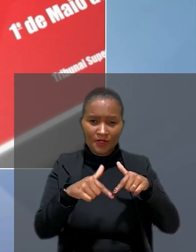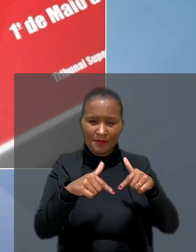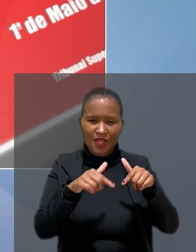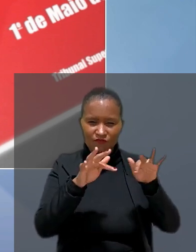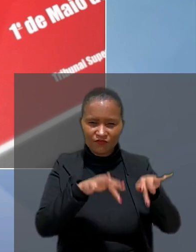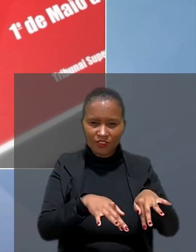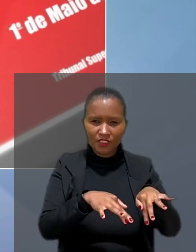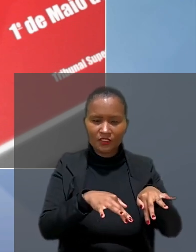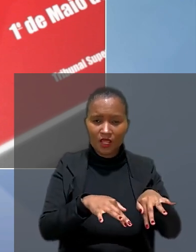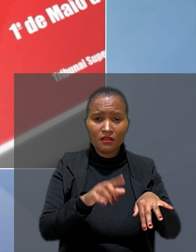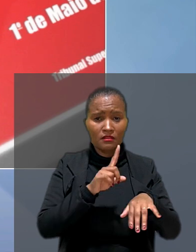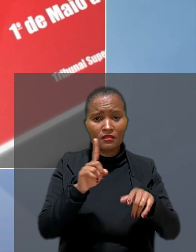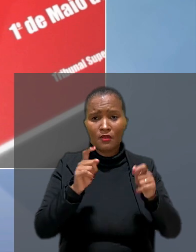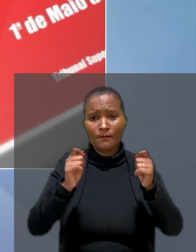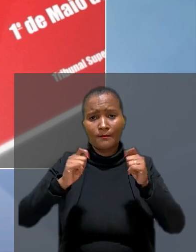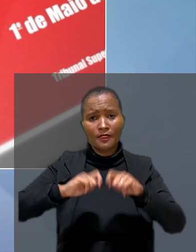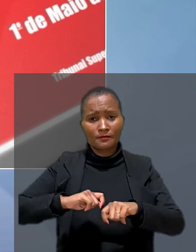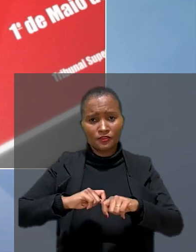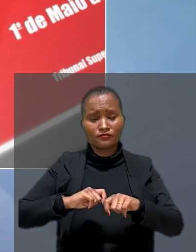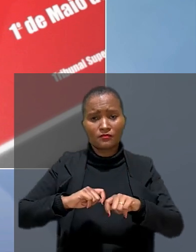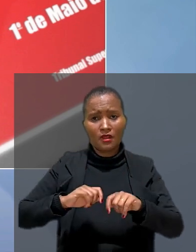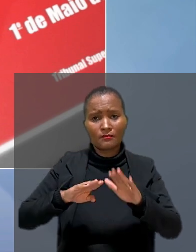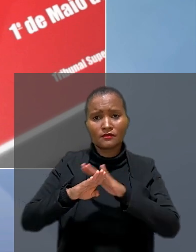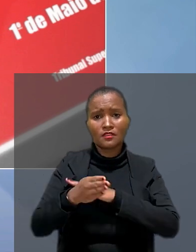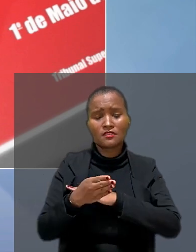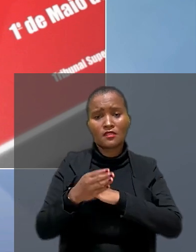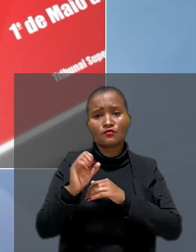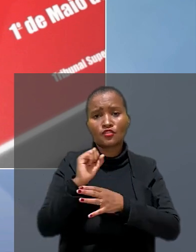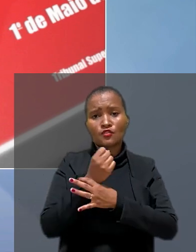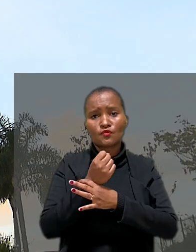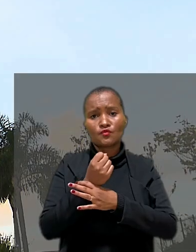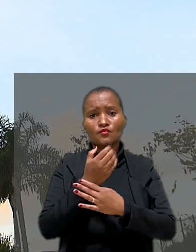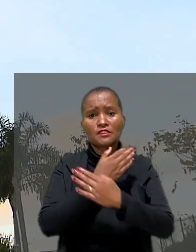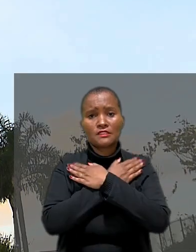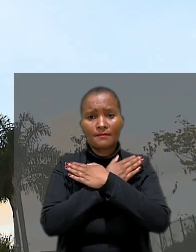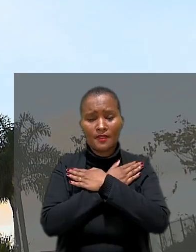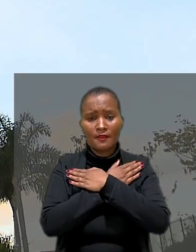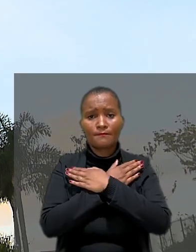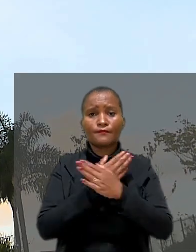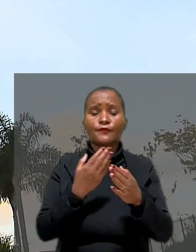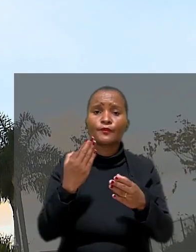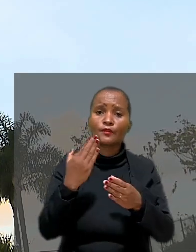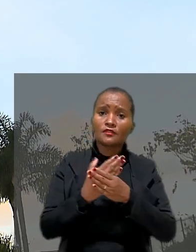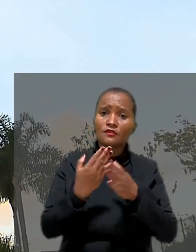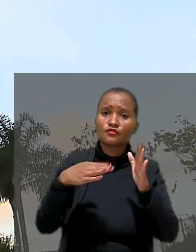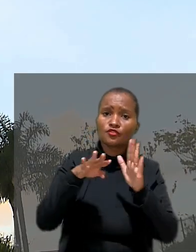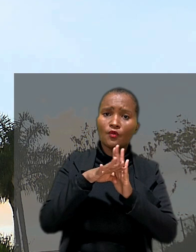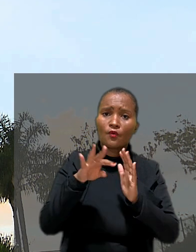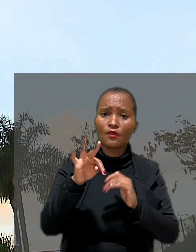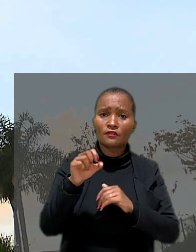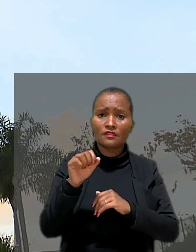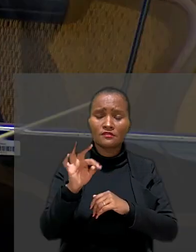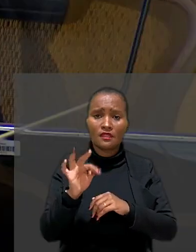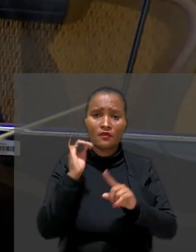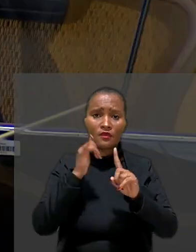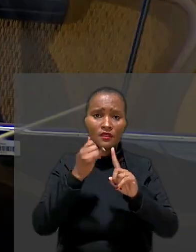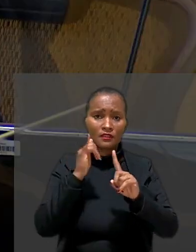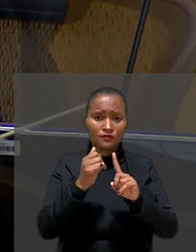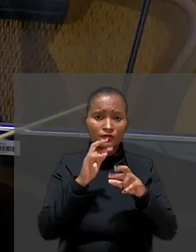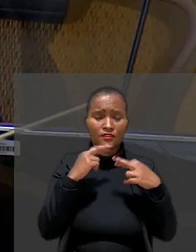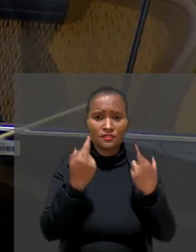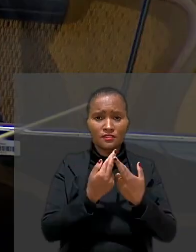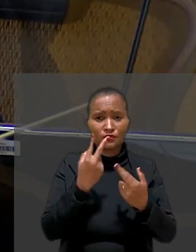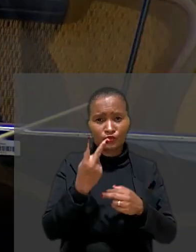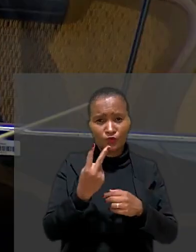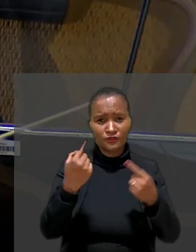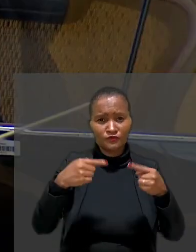acordo não permite habilitação no programa de seguro-desemprego. O caso chegou ao Tribunal Superior do Trabalho. O relator,